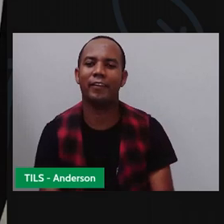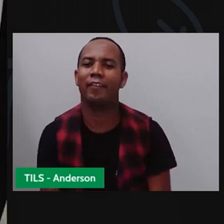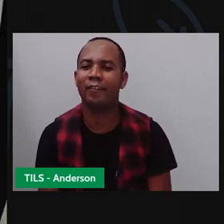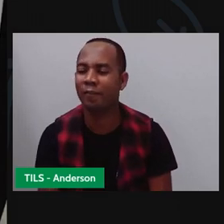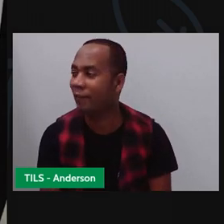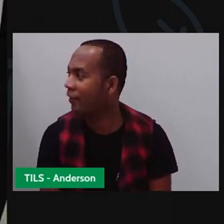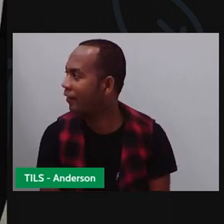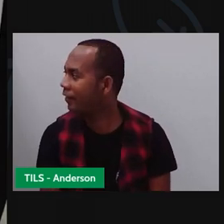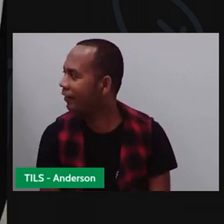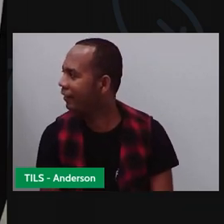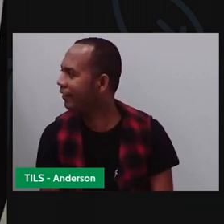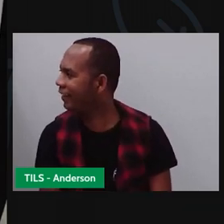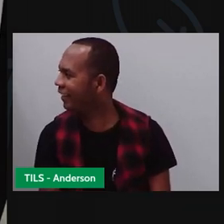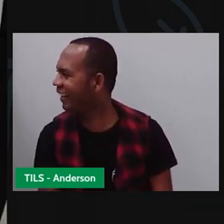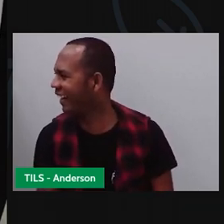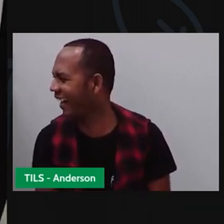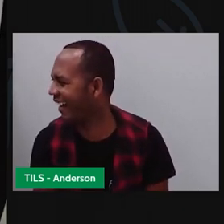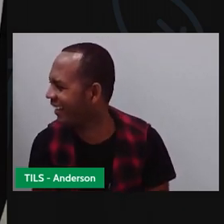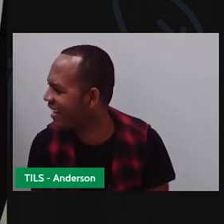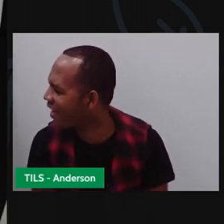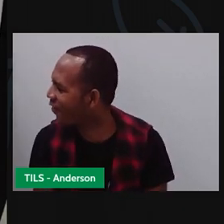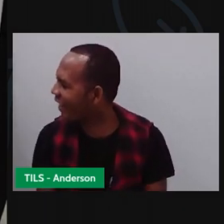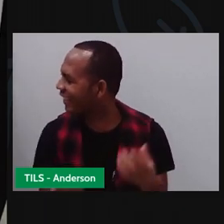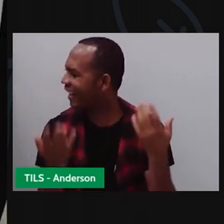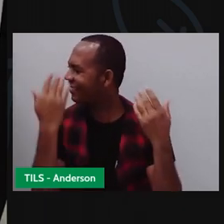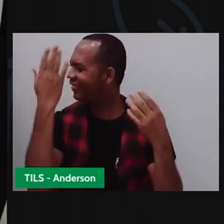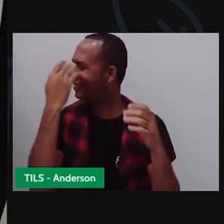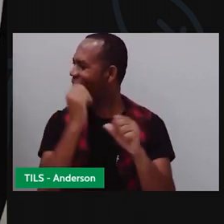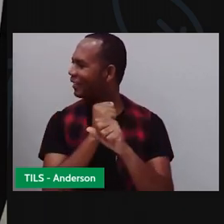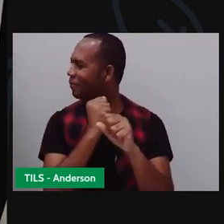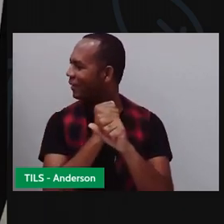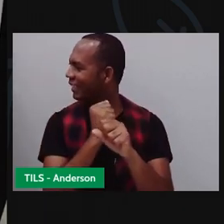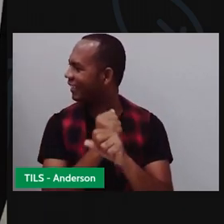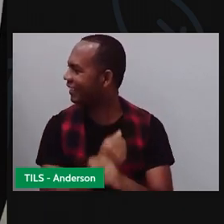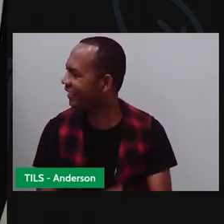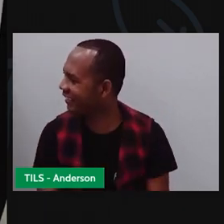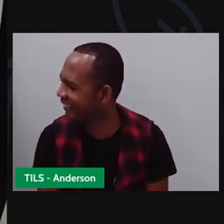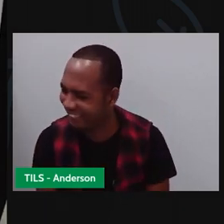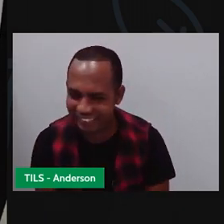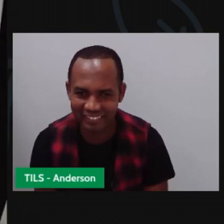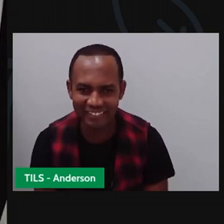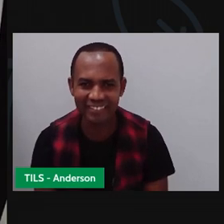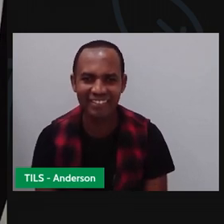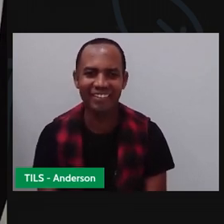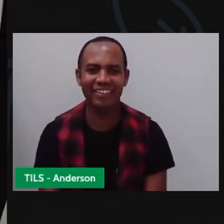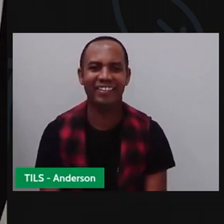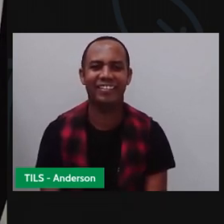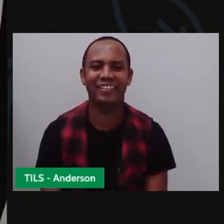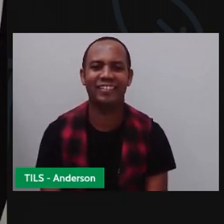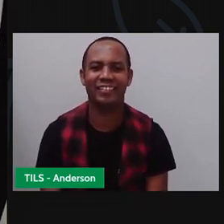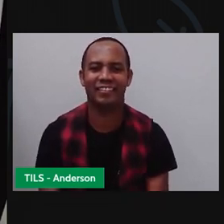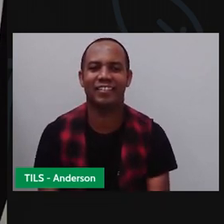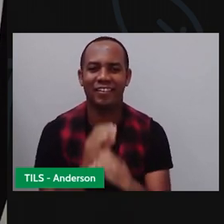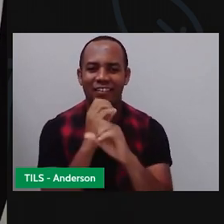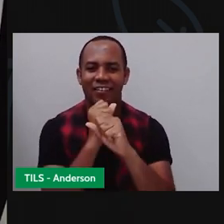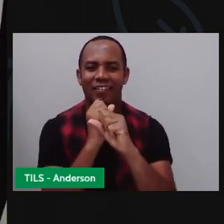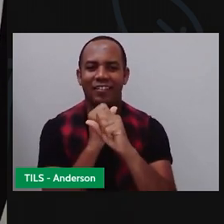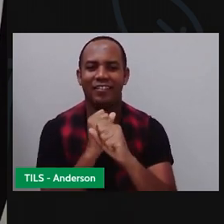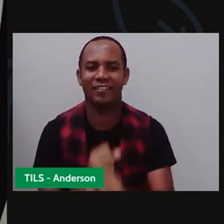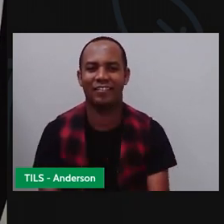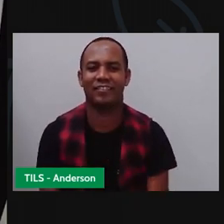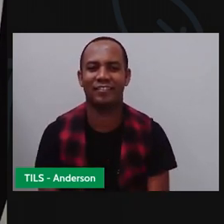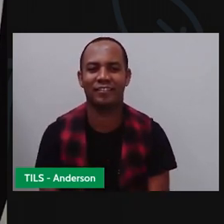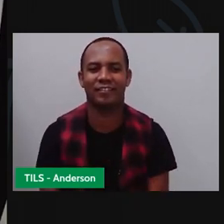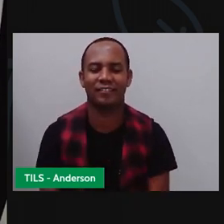também, mas é porque o formato é esse mesmo. E aqui eu tenho o quê? Um? Quatro. Aí, eu vou fazer o quê aqui agora? Somar, ó.